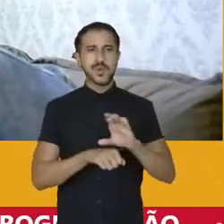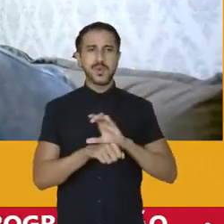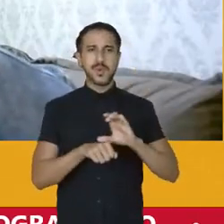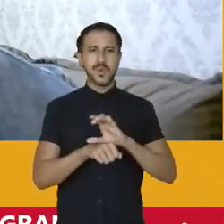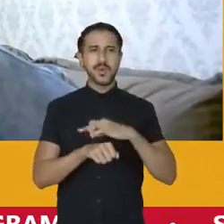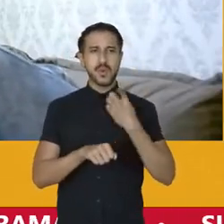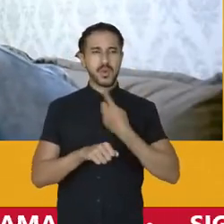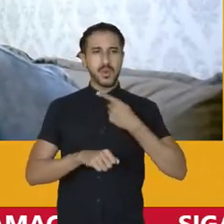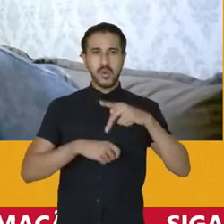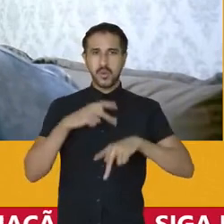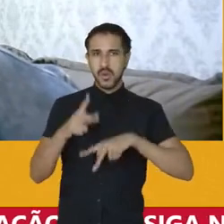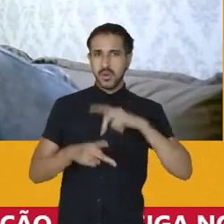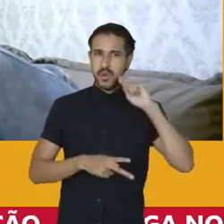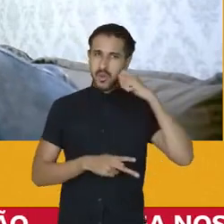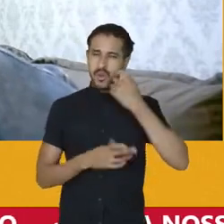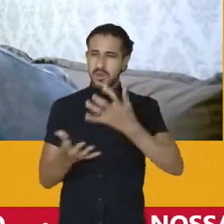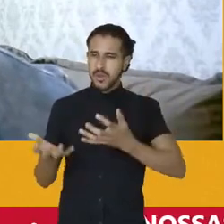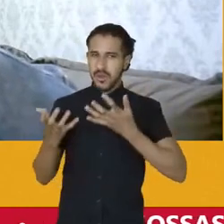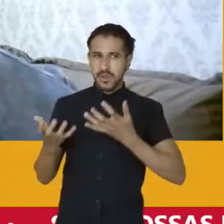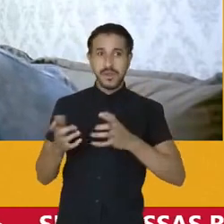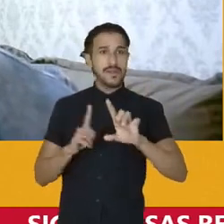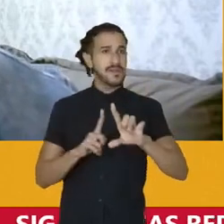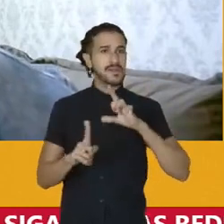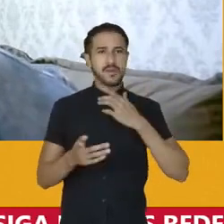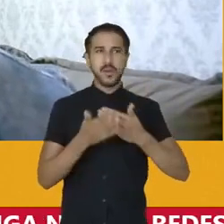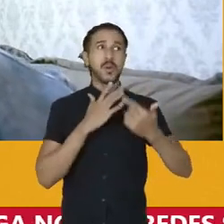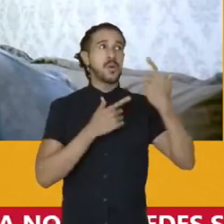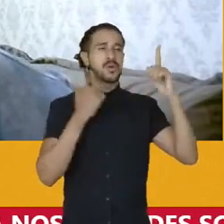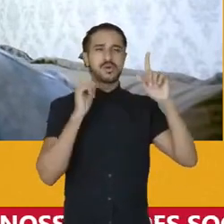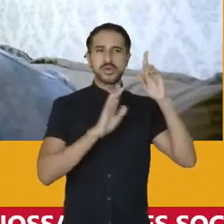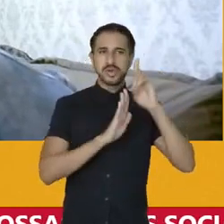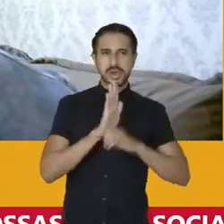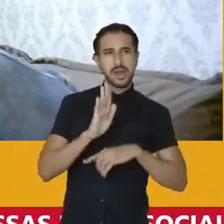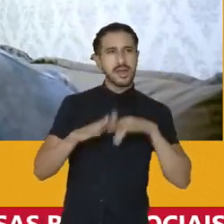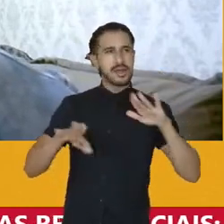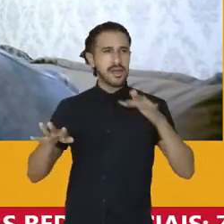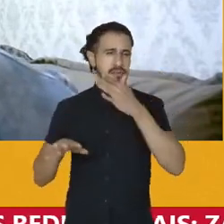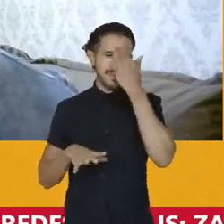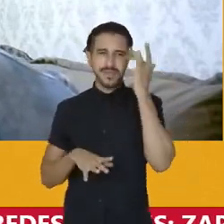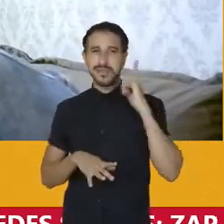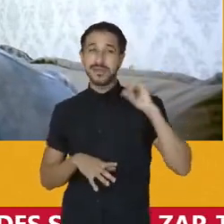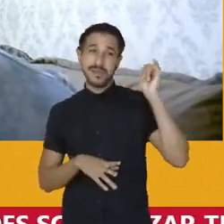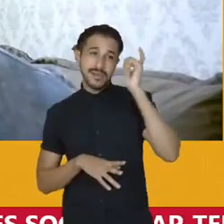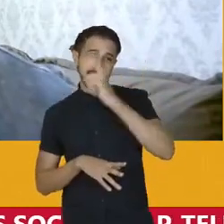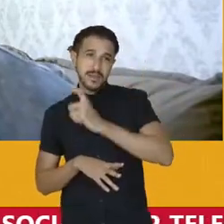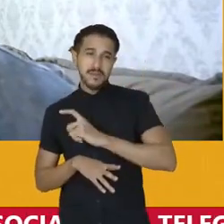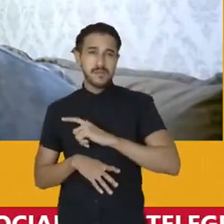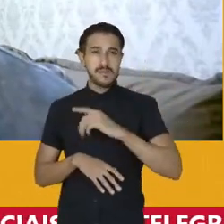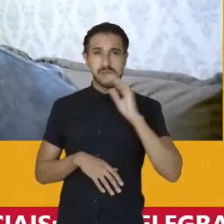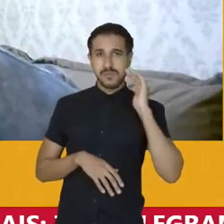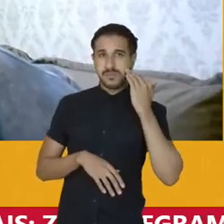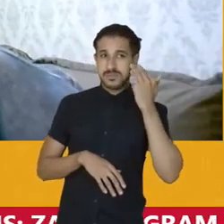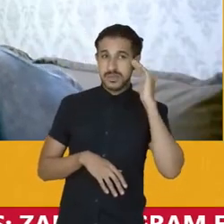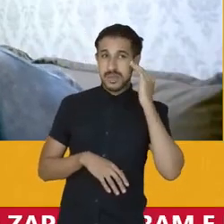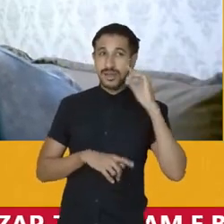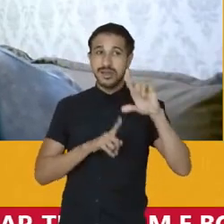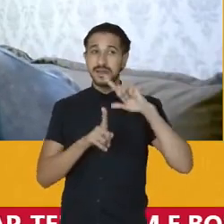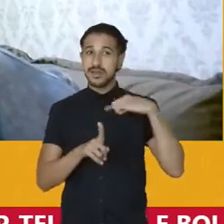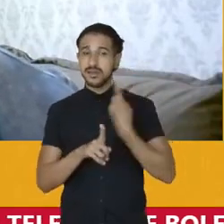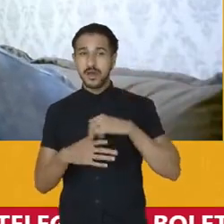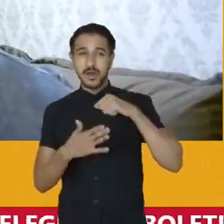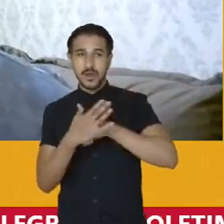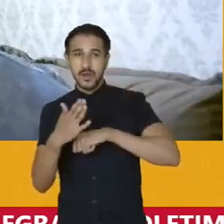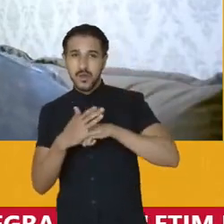nós, povo negro, buscamos antes de qualquer outro direito. Às vezes, as pessoas têm muita dificuldade de entender que antes de nós